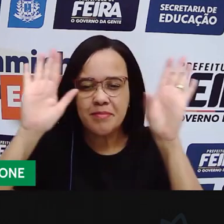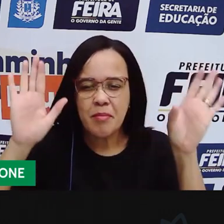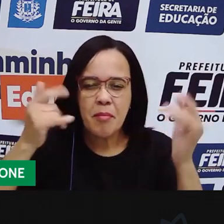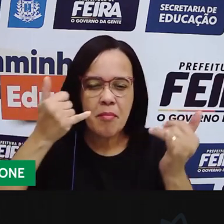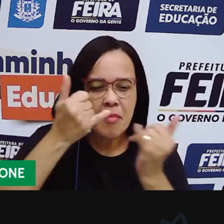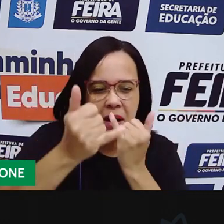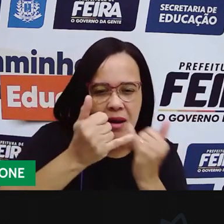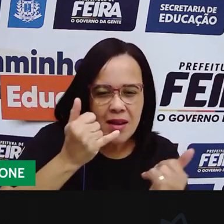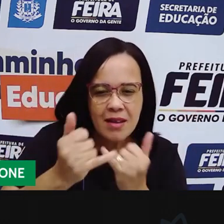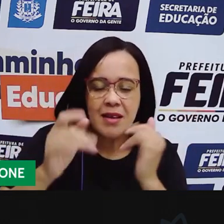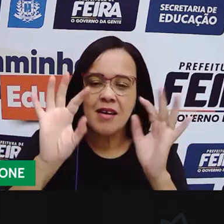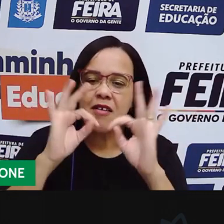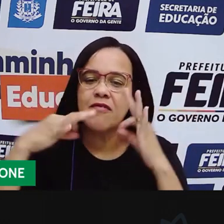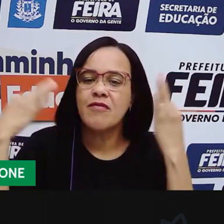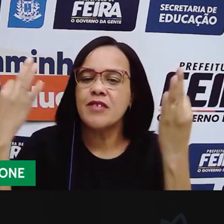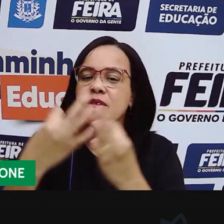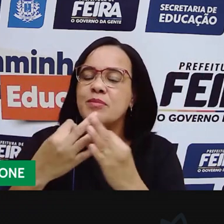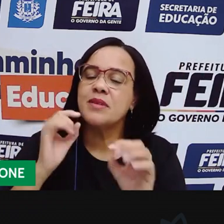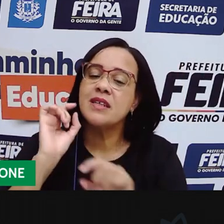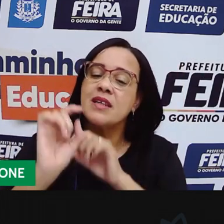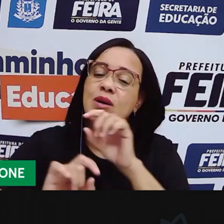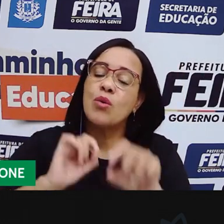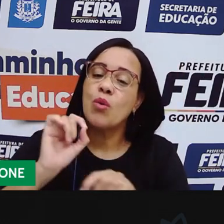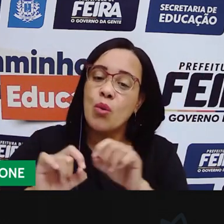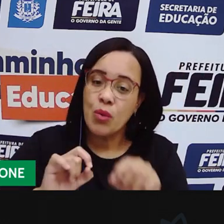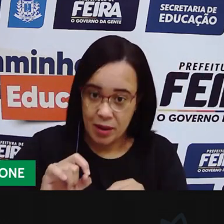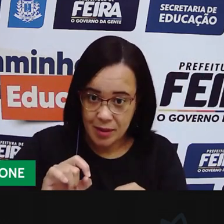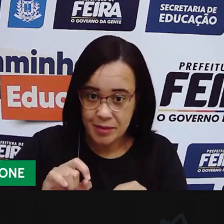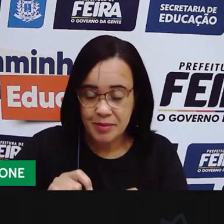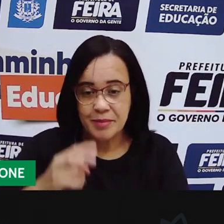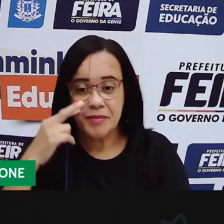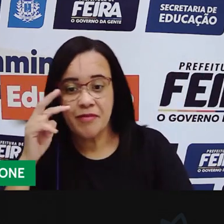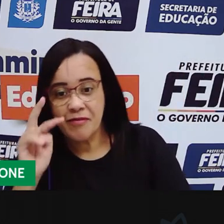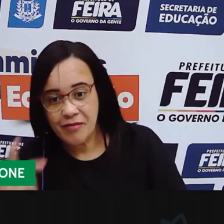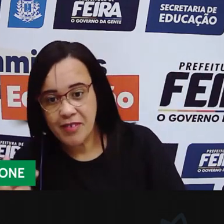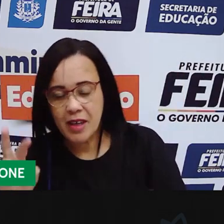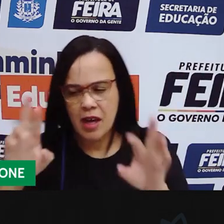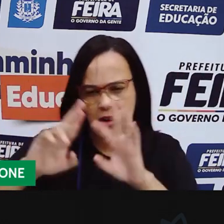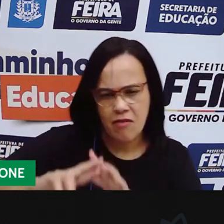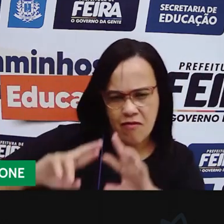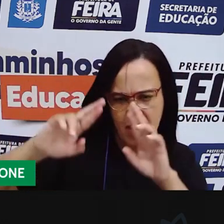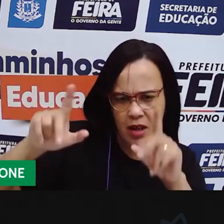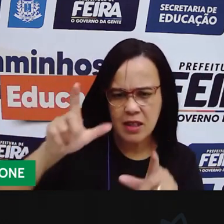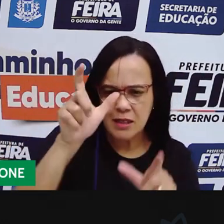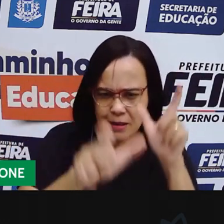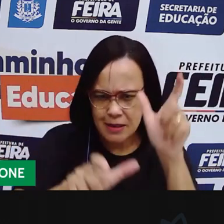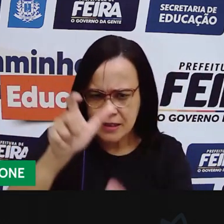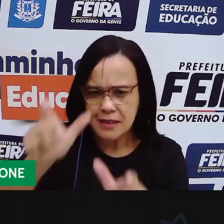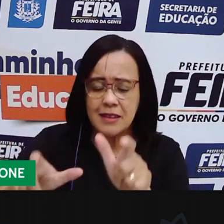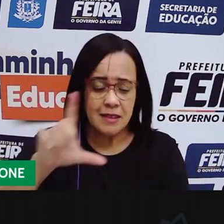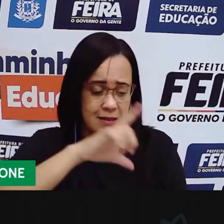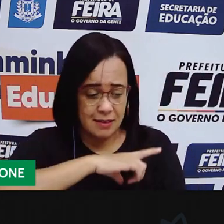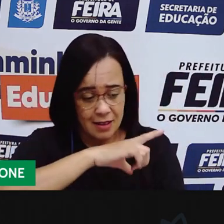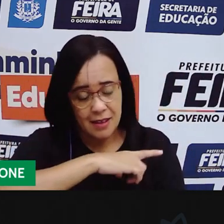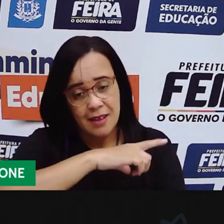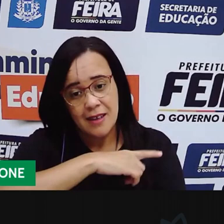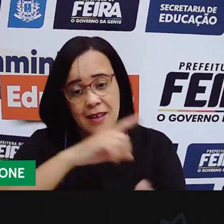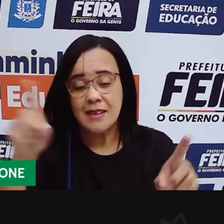Para que você possa identificar as diferenças e as semelhanças socioculturais e étnicas.